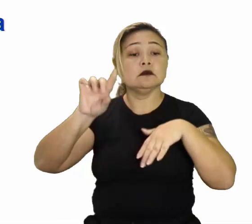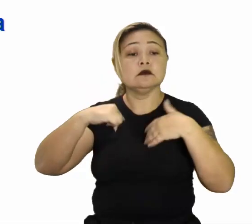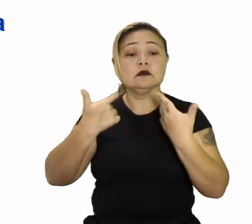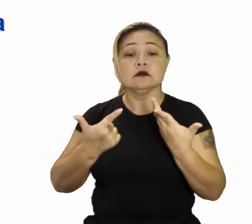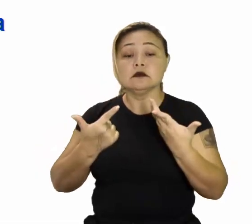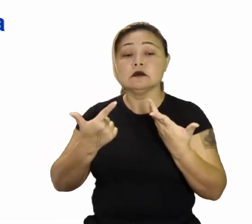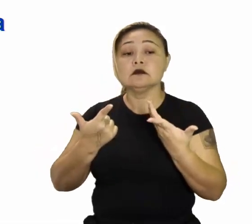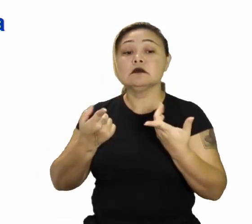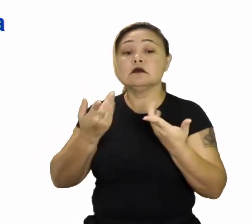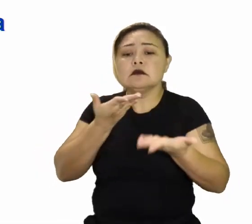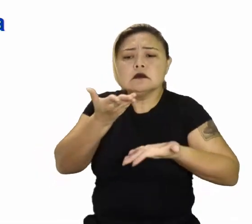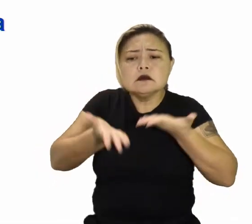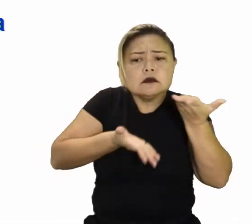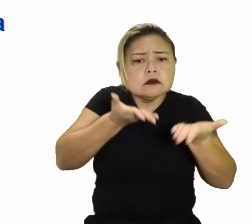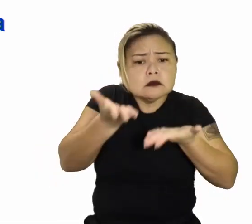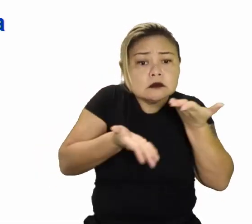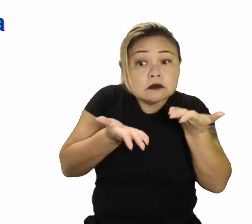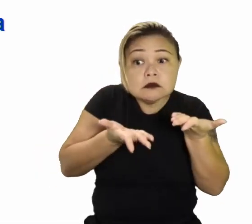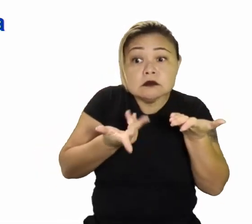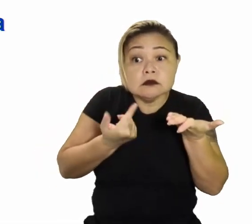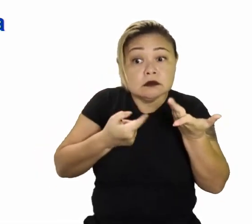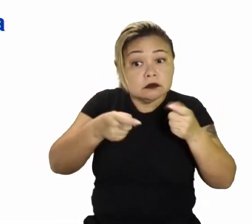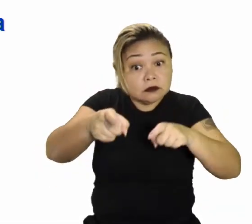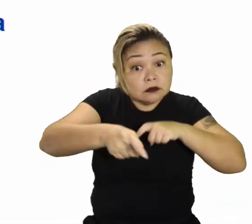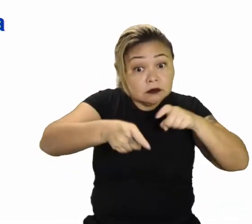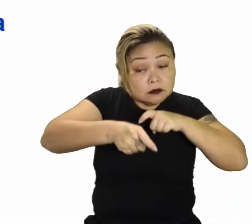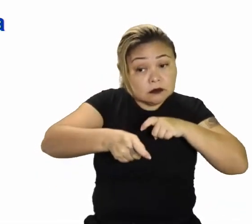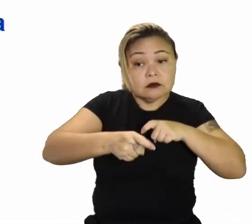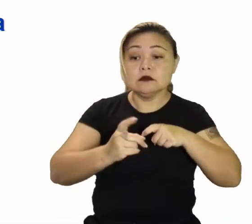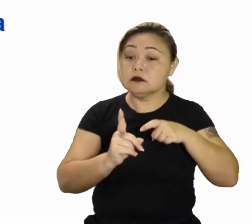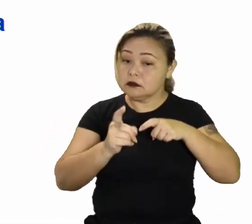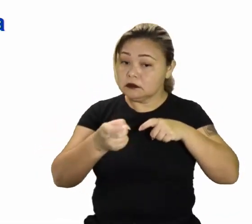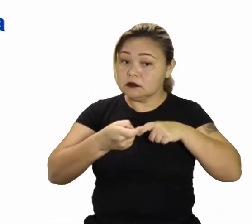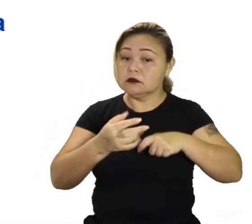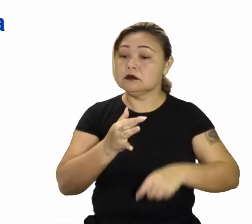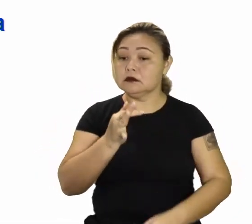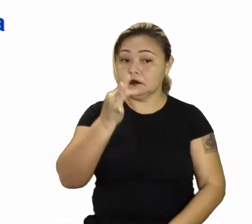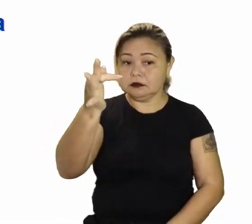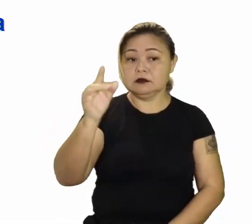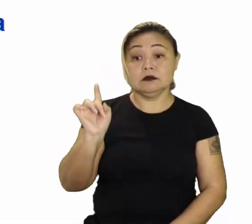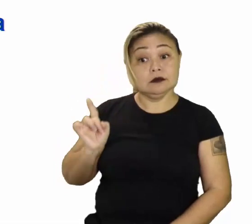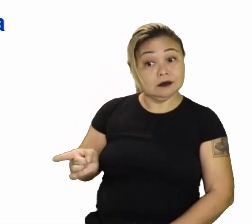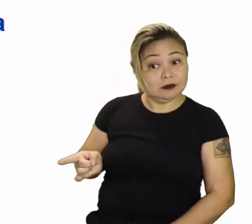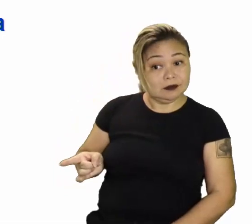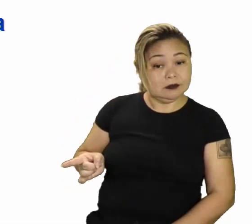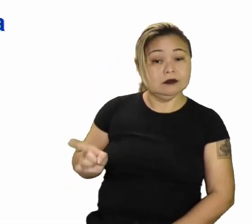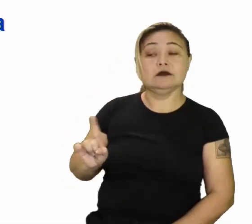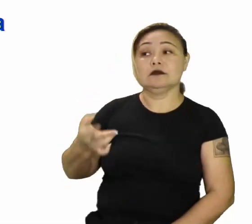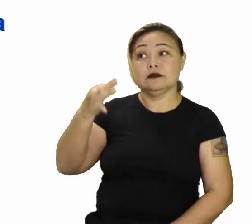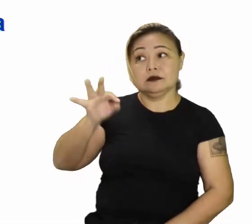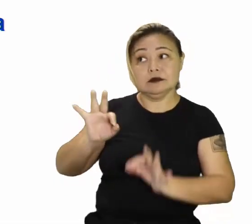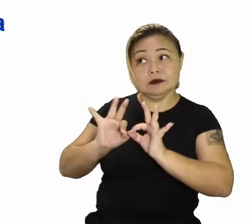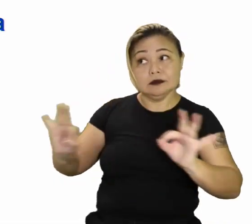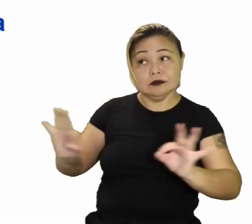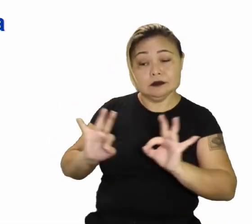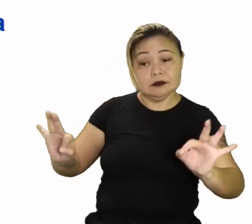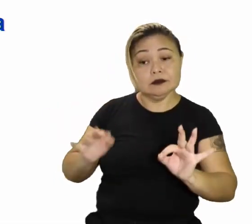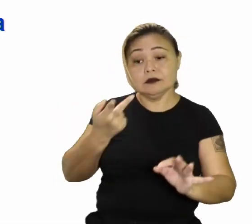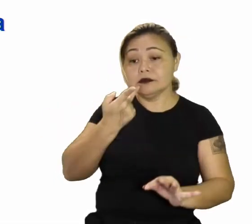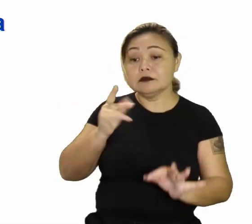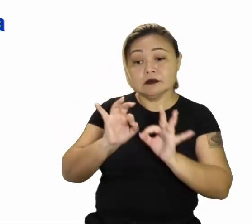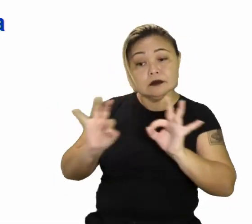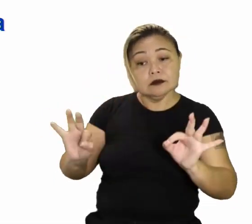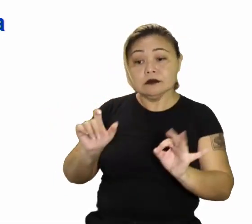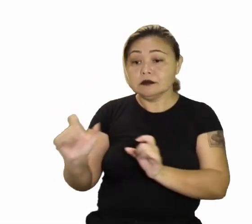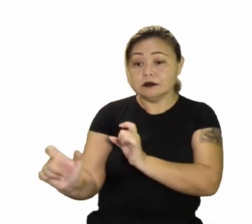previstos. Olha. Colocaram o correto. Os tratos culturais. Quando a gente fala de vegetal. Nós falamos